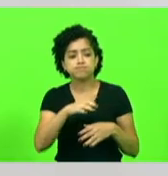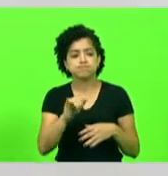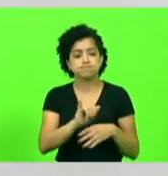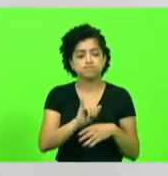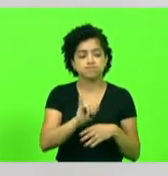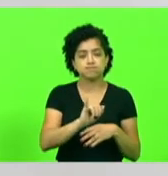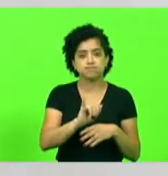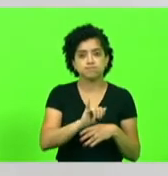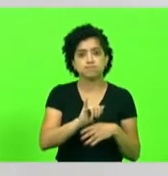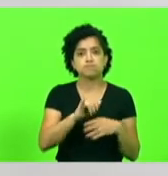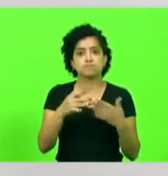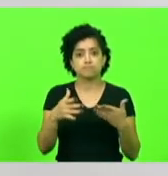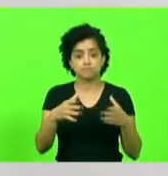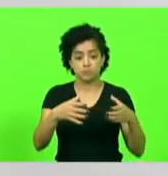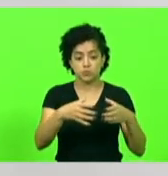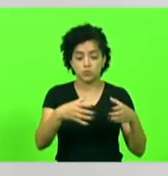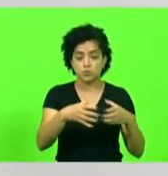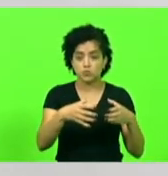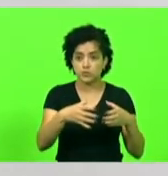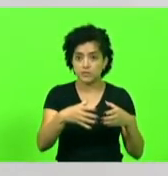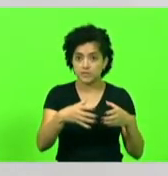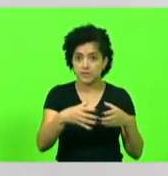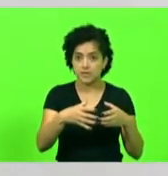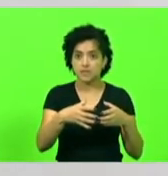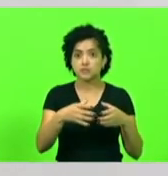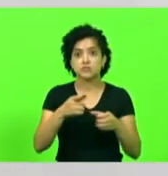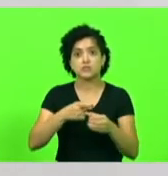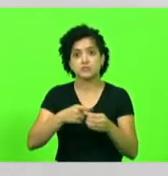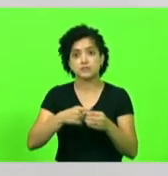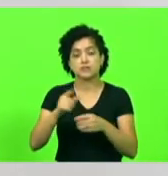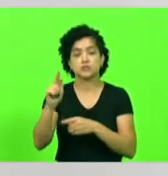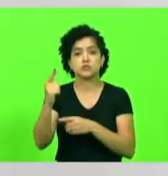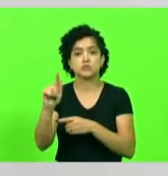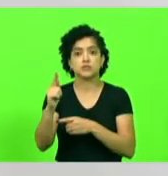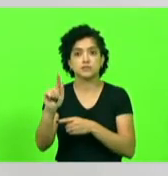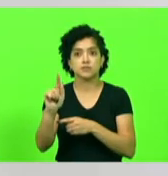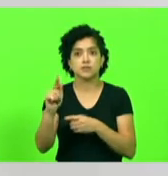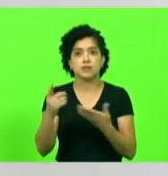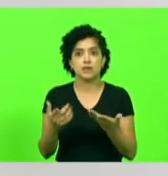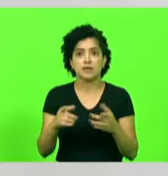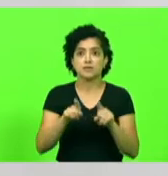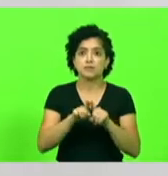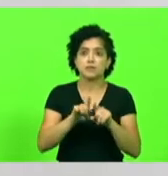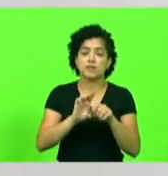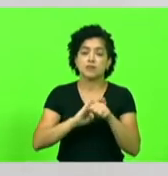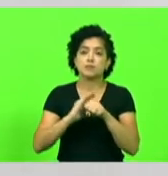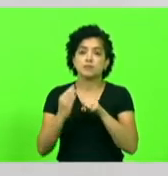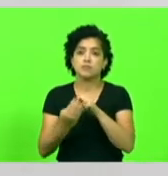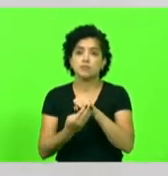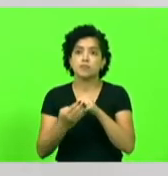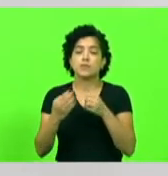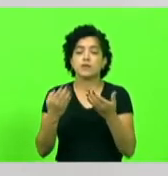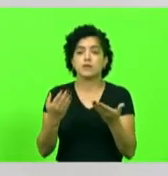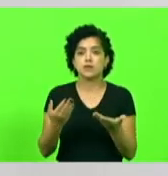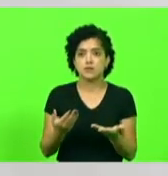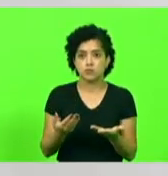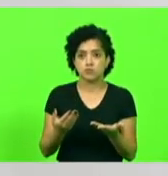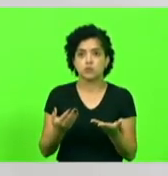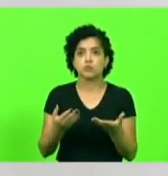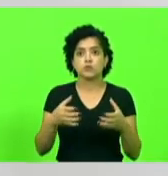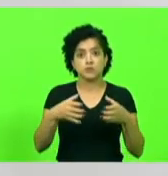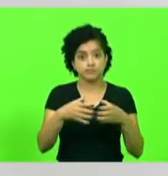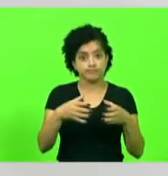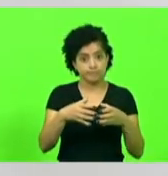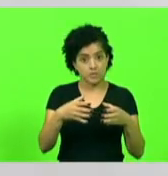da comunidade de Gaspar, chamou a atenção do bairro Bateias, chamou a atenção da comunidade de